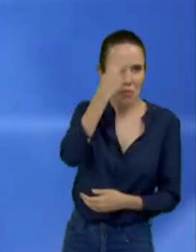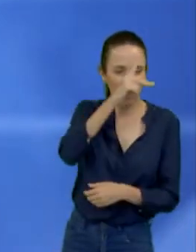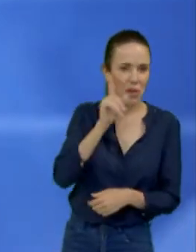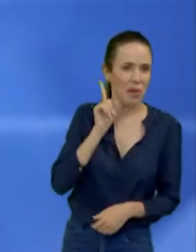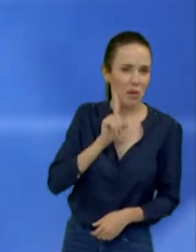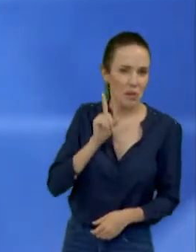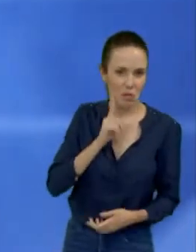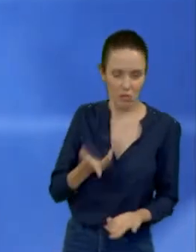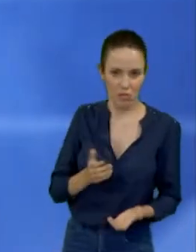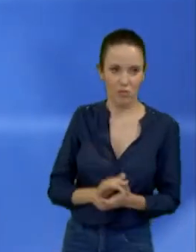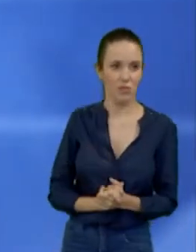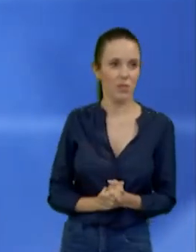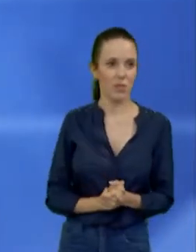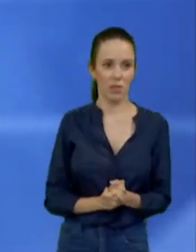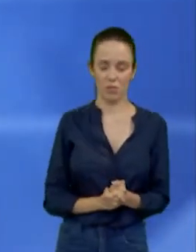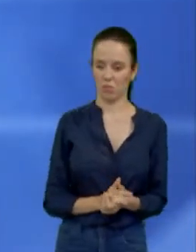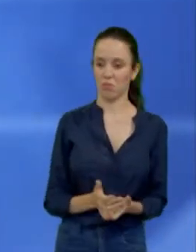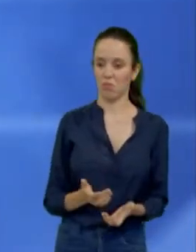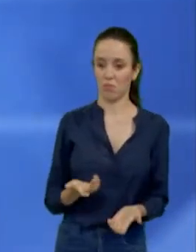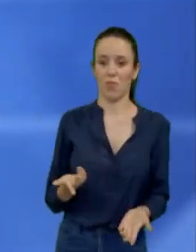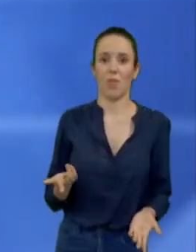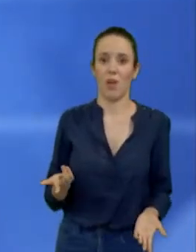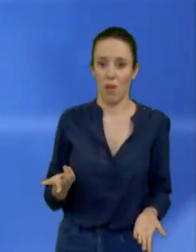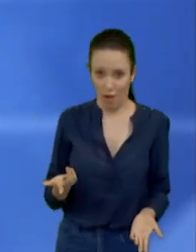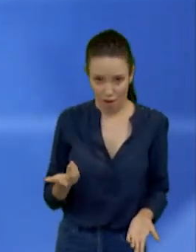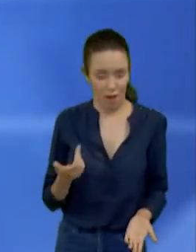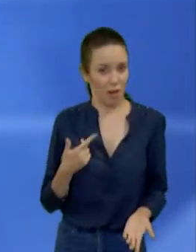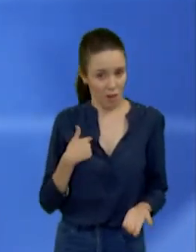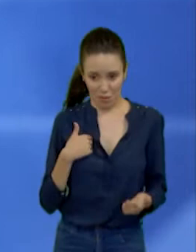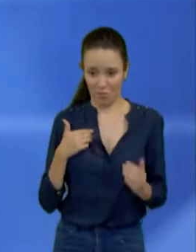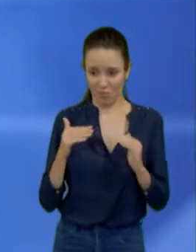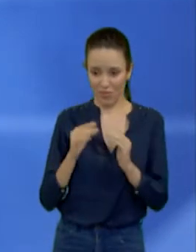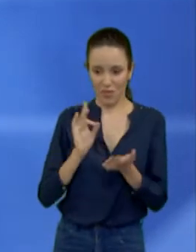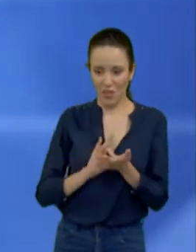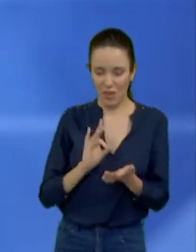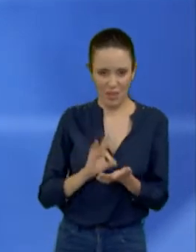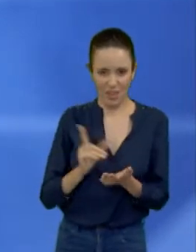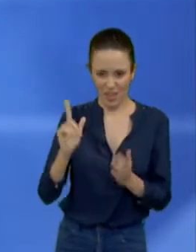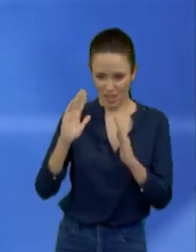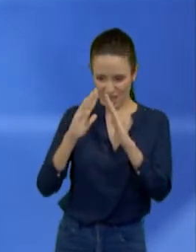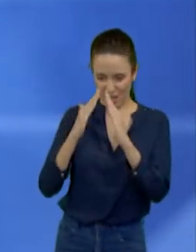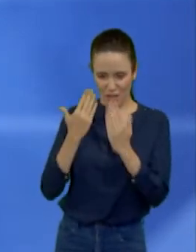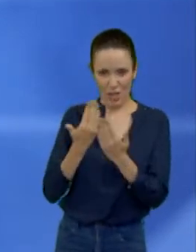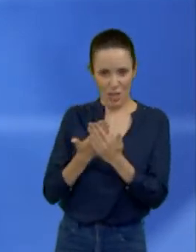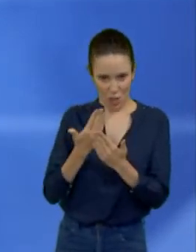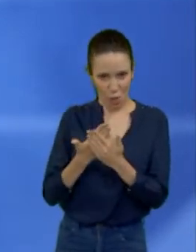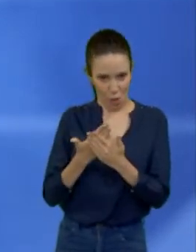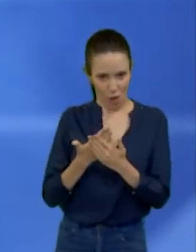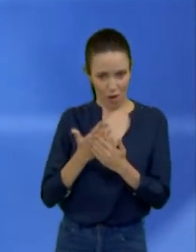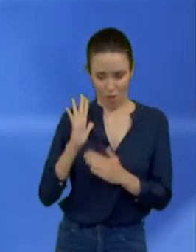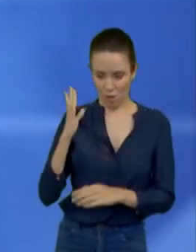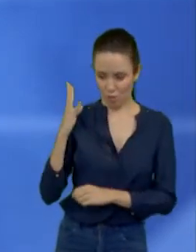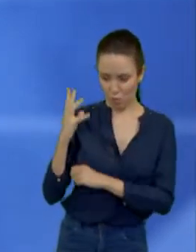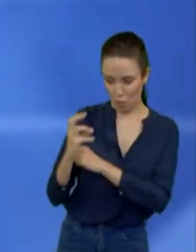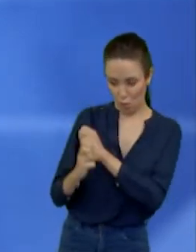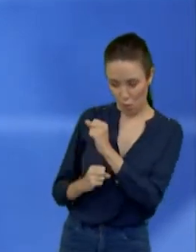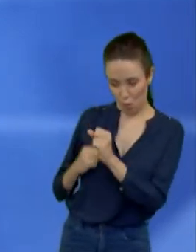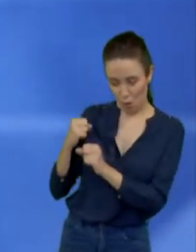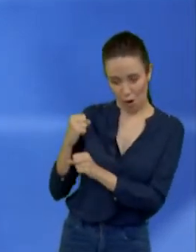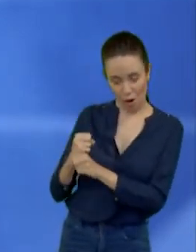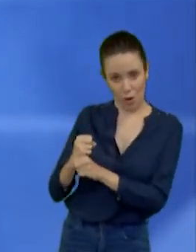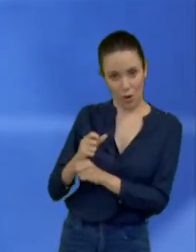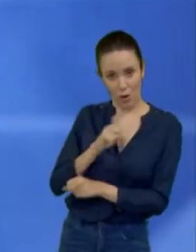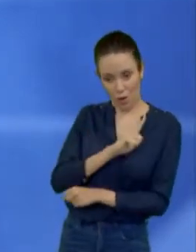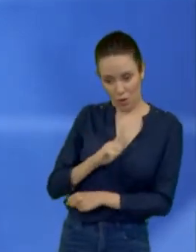eu não consigo acreditar em nenhum governante que não construa uma escola sequer, como aconteceu nesse período de